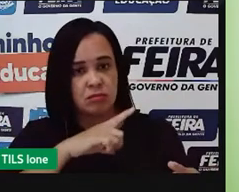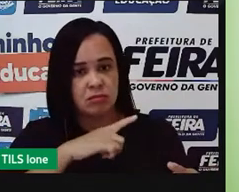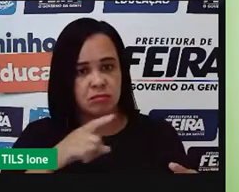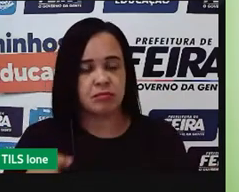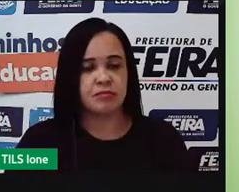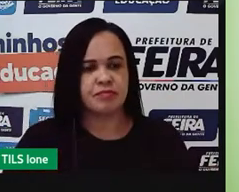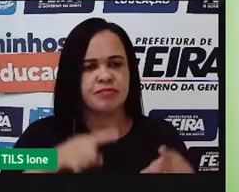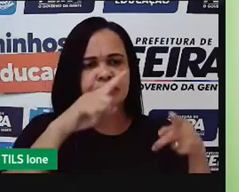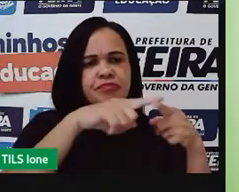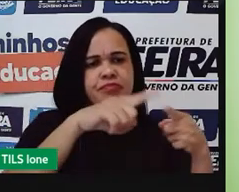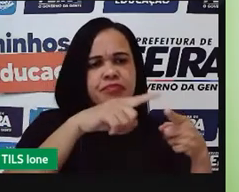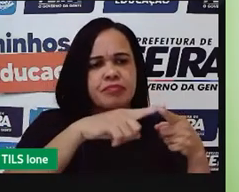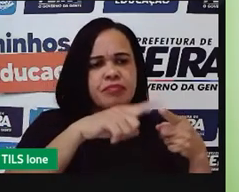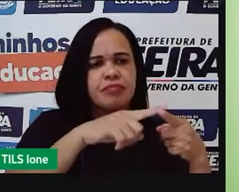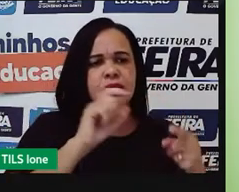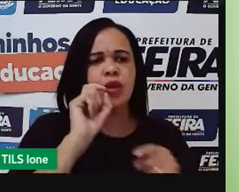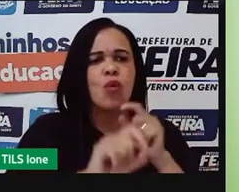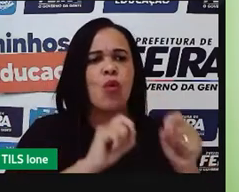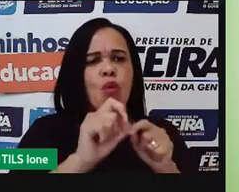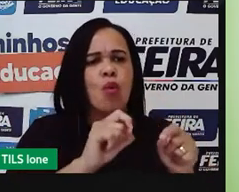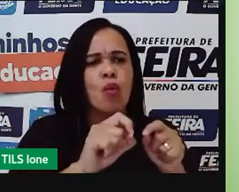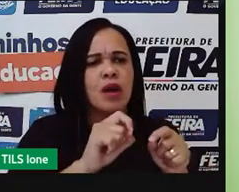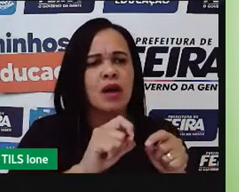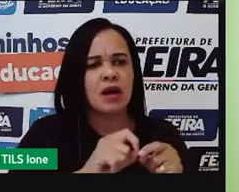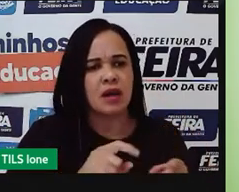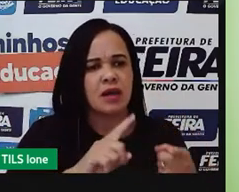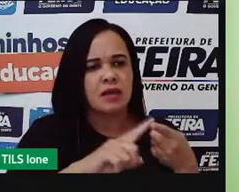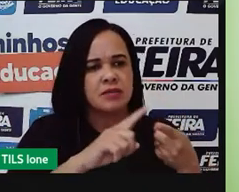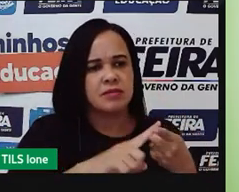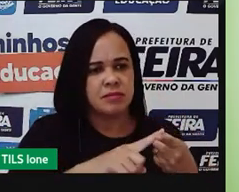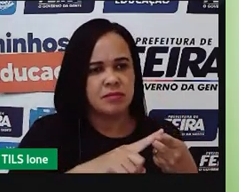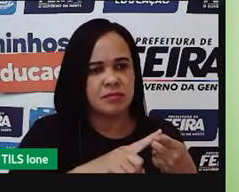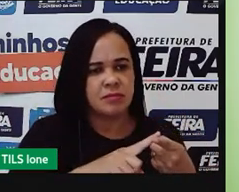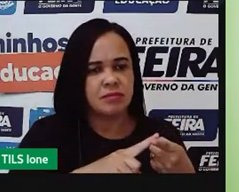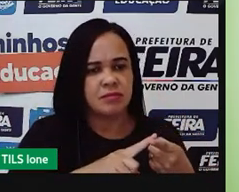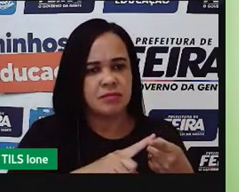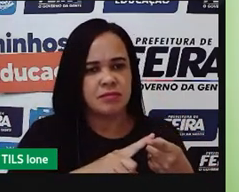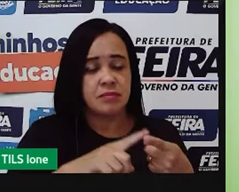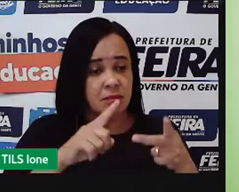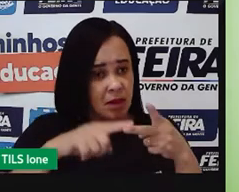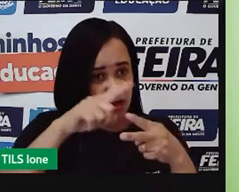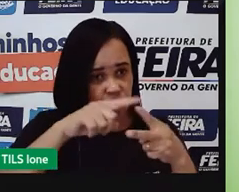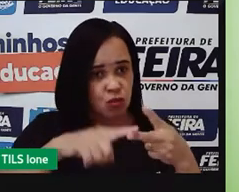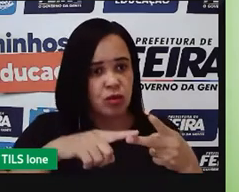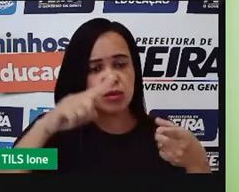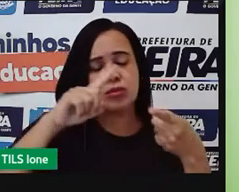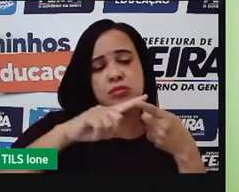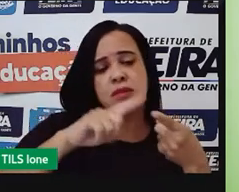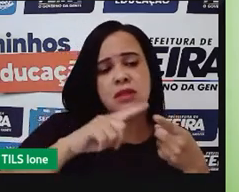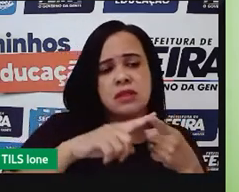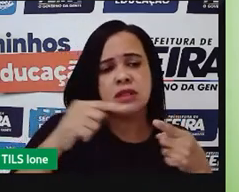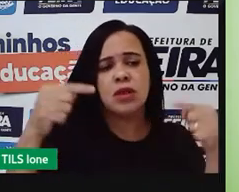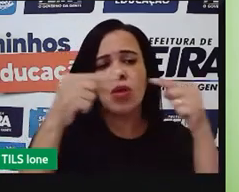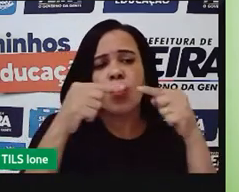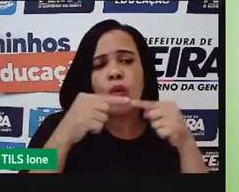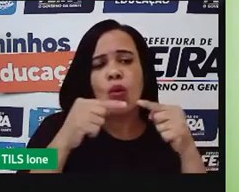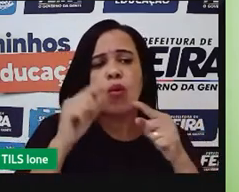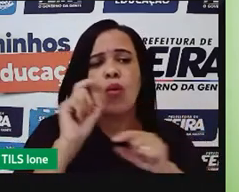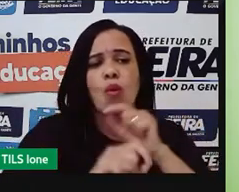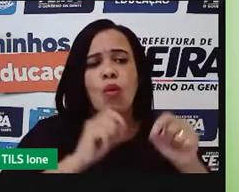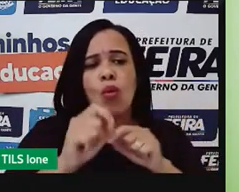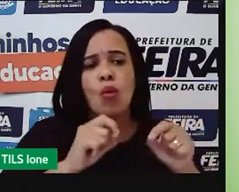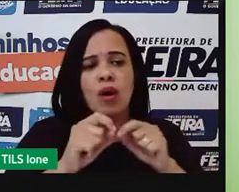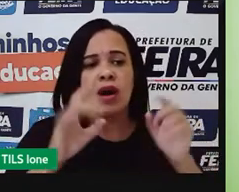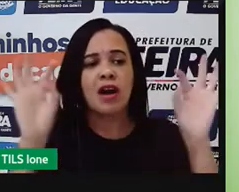subsistência, né, os dois tipos, agricultura de subsistência comercial, mas a agricultura de subsistência, ela está